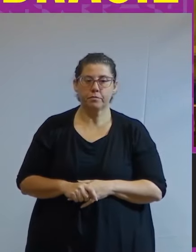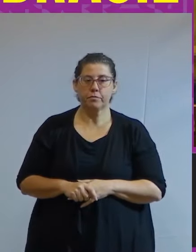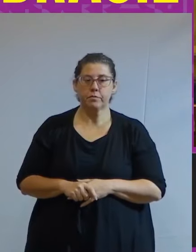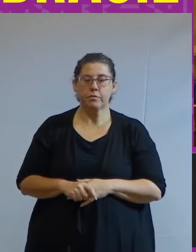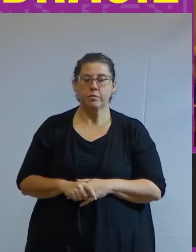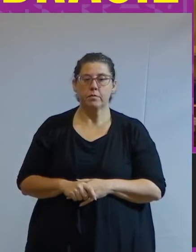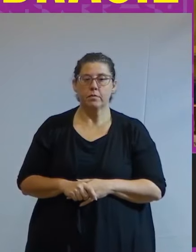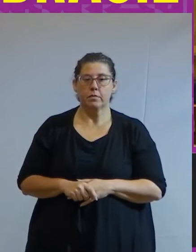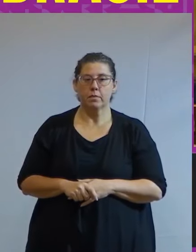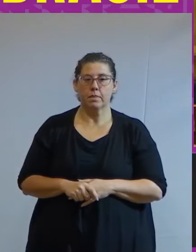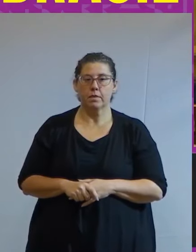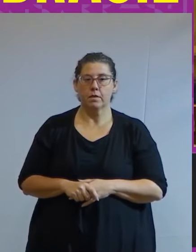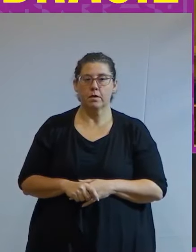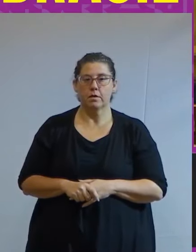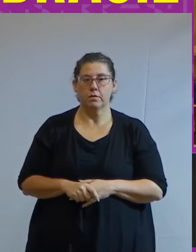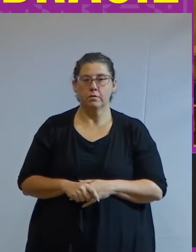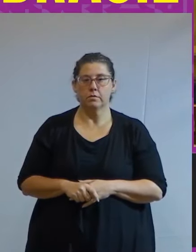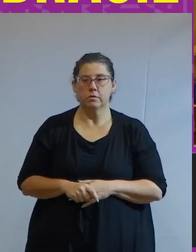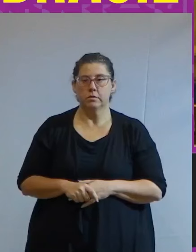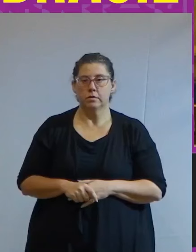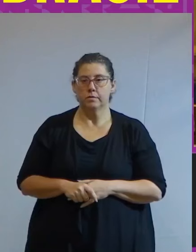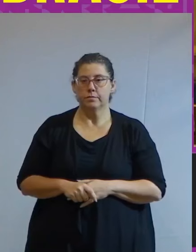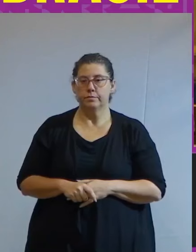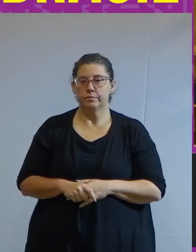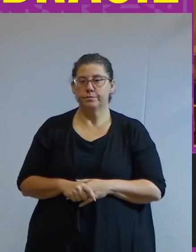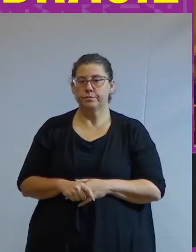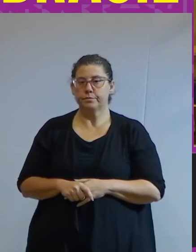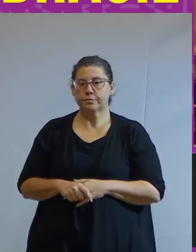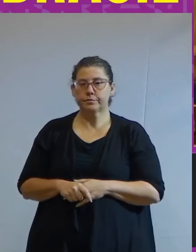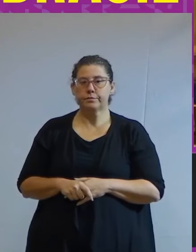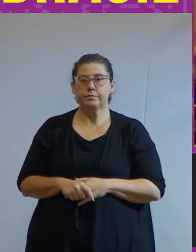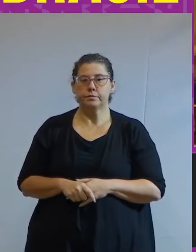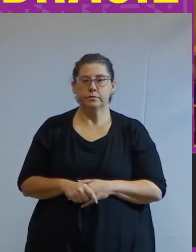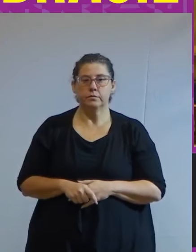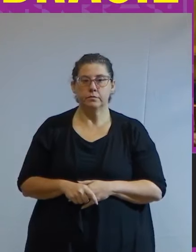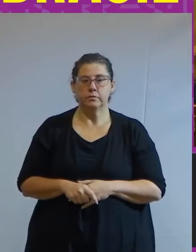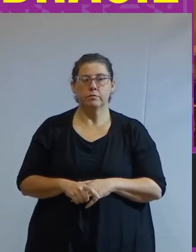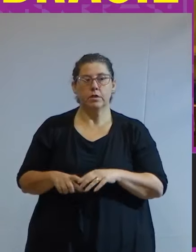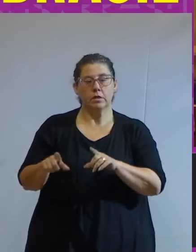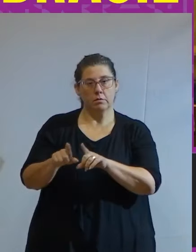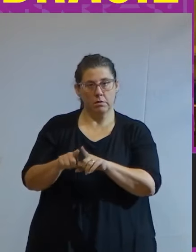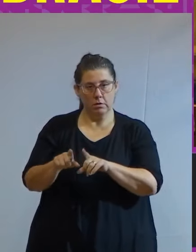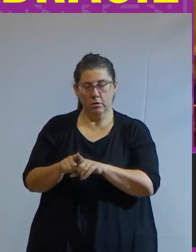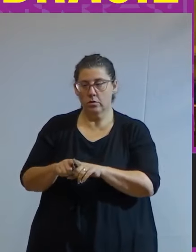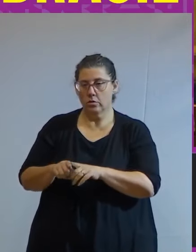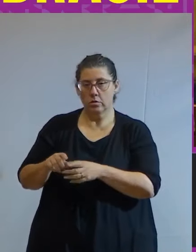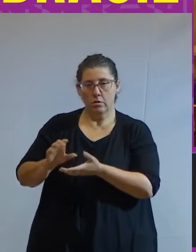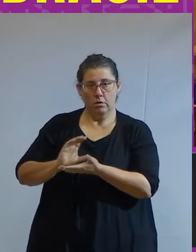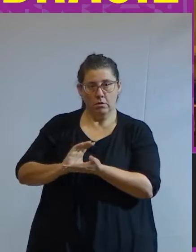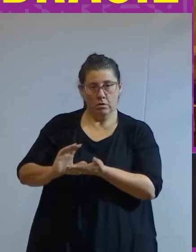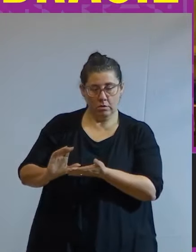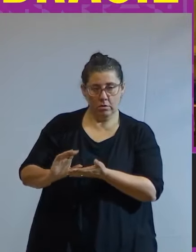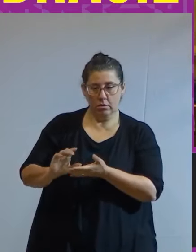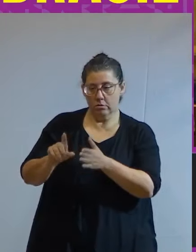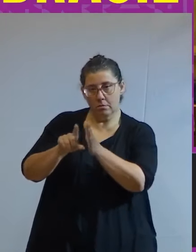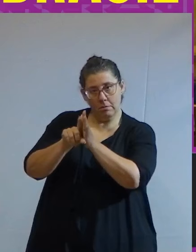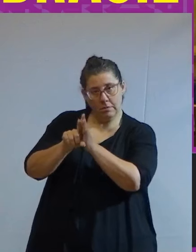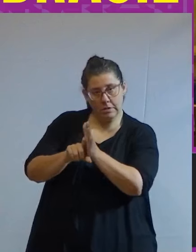de além de recursos para a pesquisa